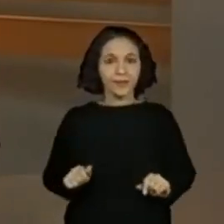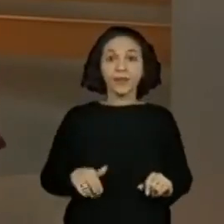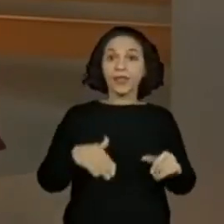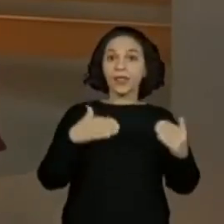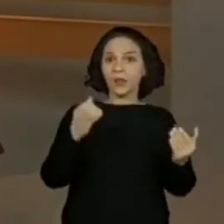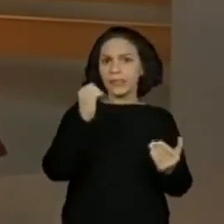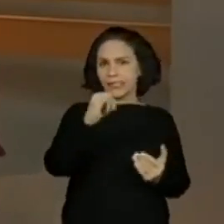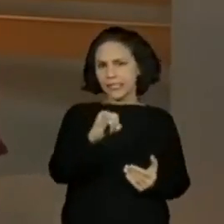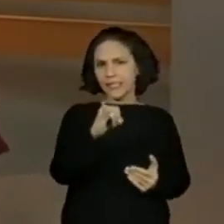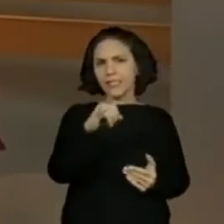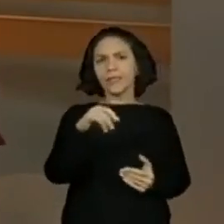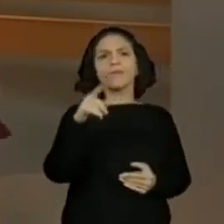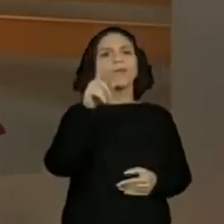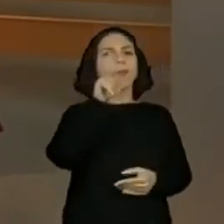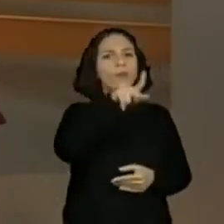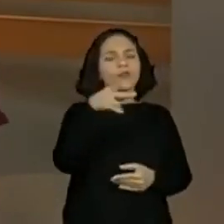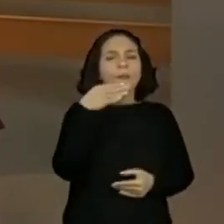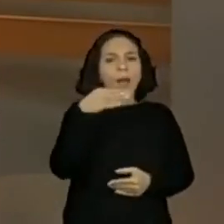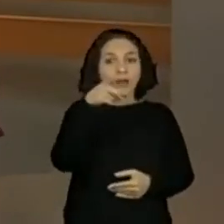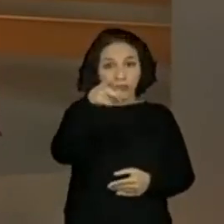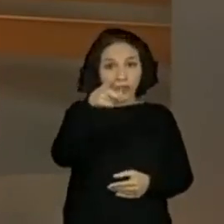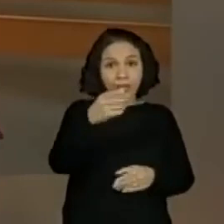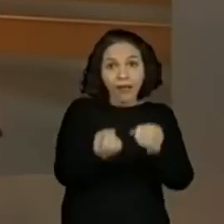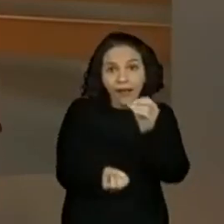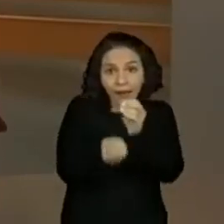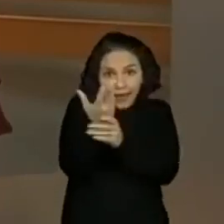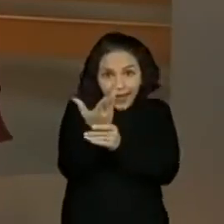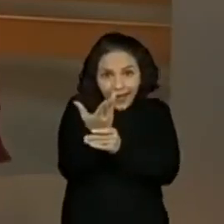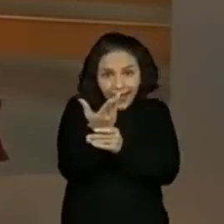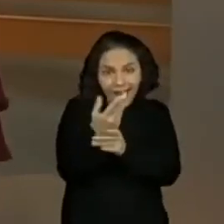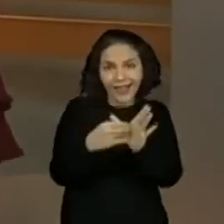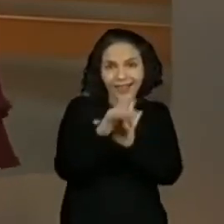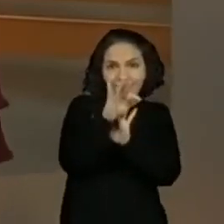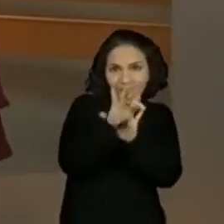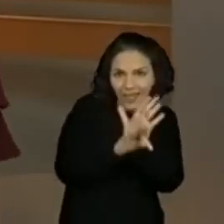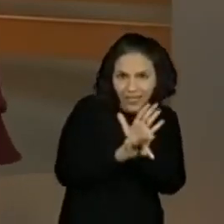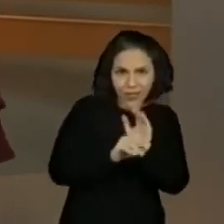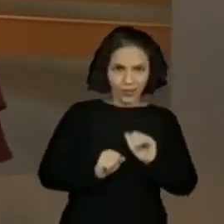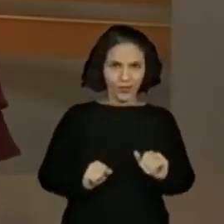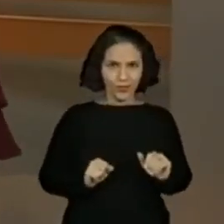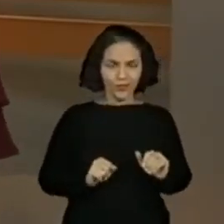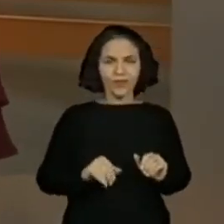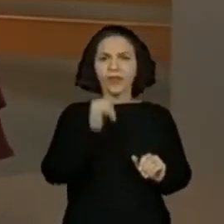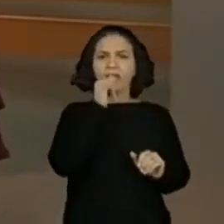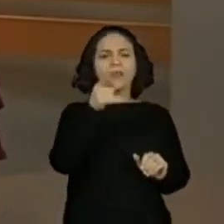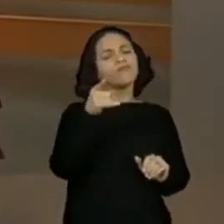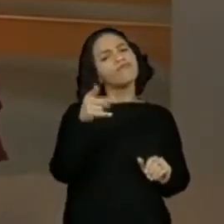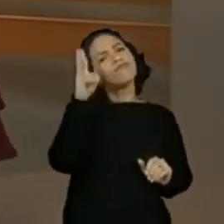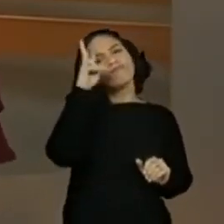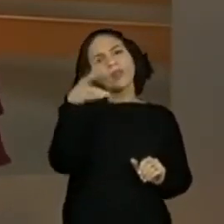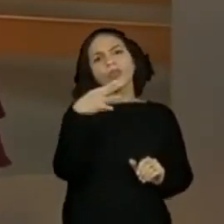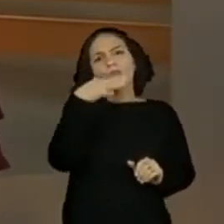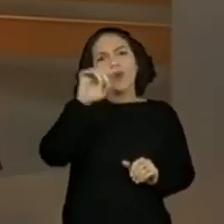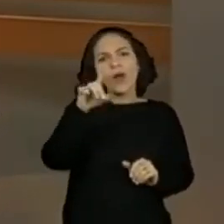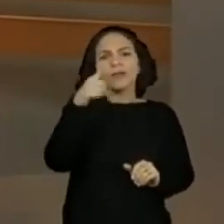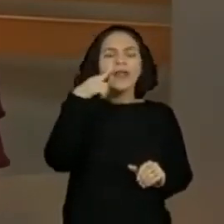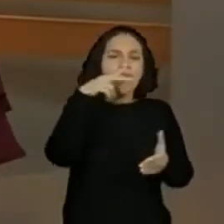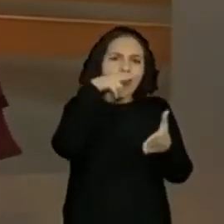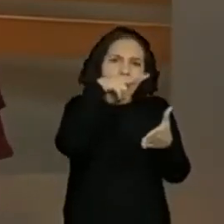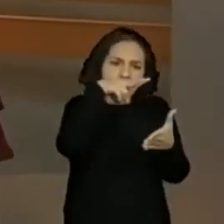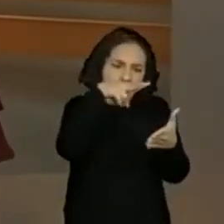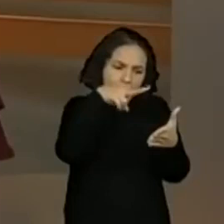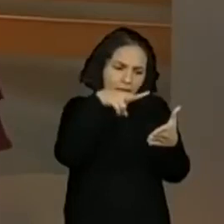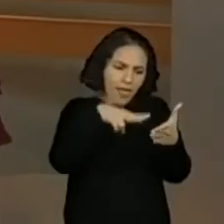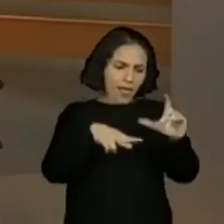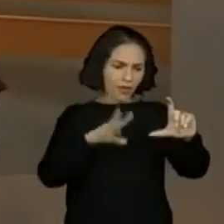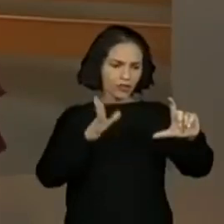desafiado a produzir um texto de autoria, o final de um conto desconhecido, você leia, leia a